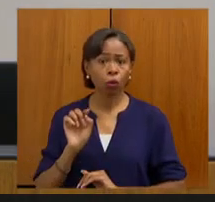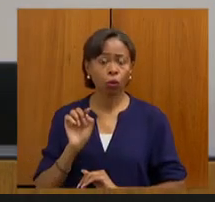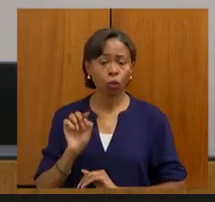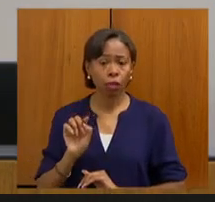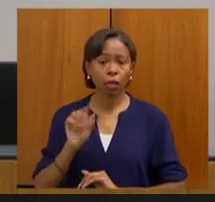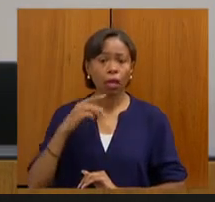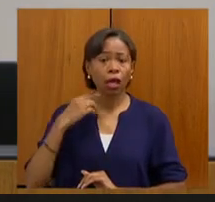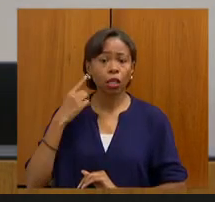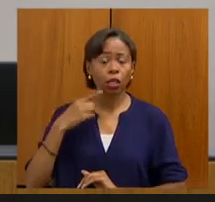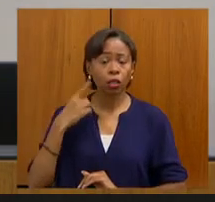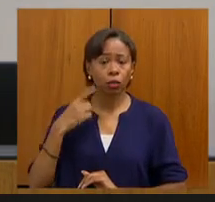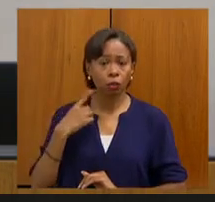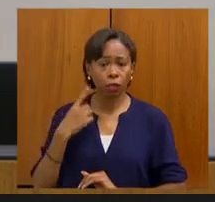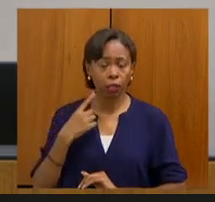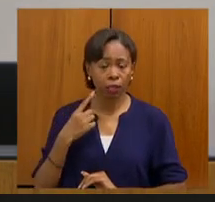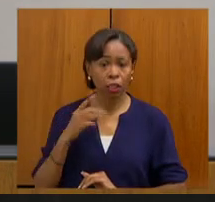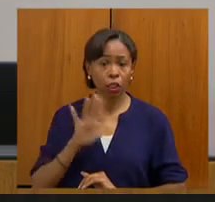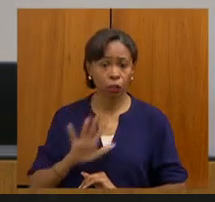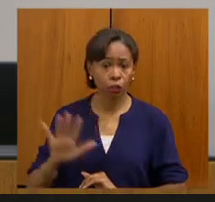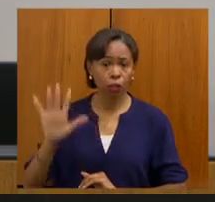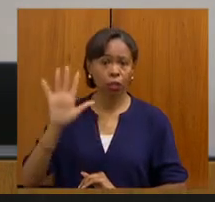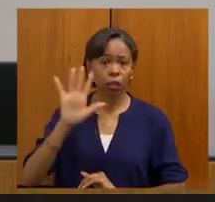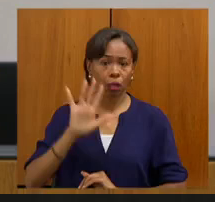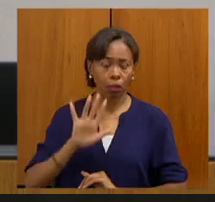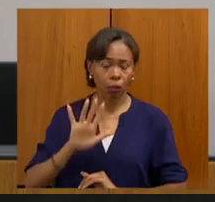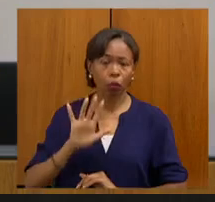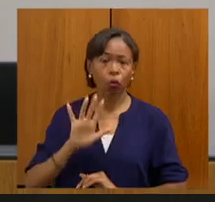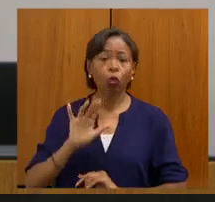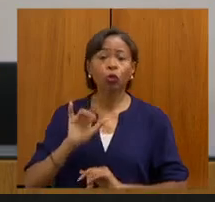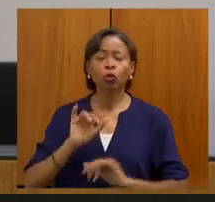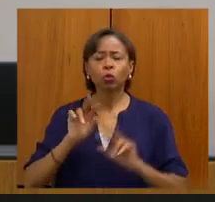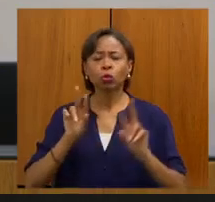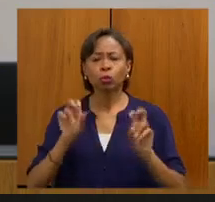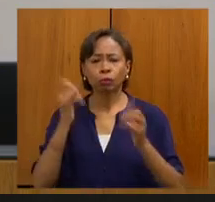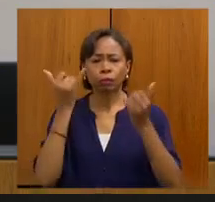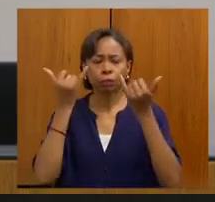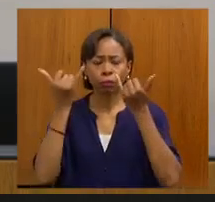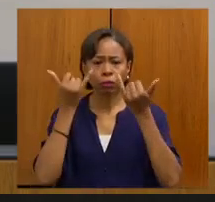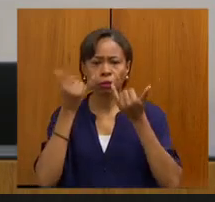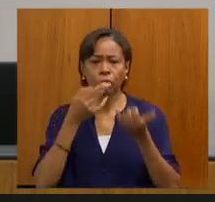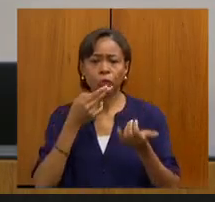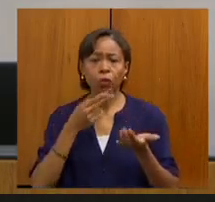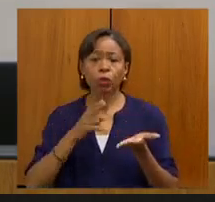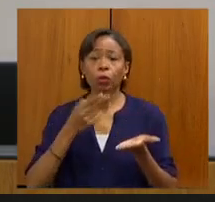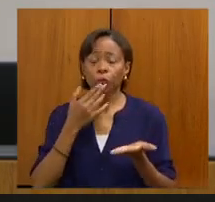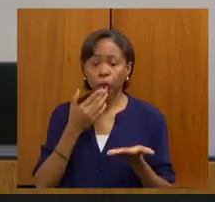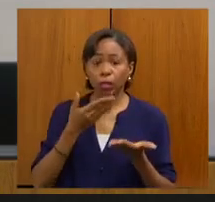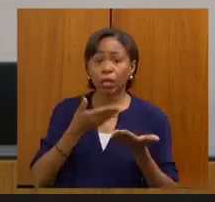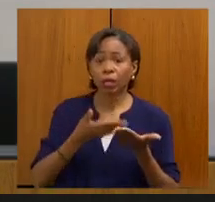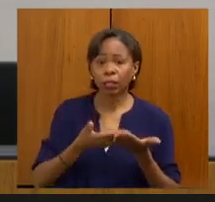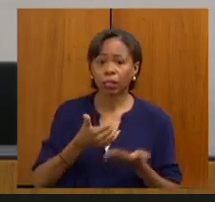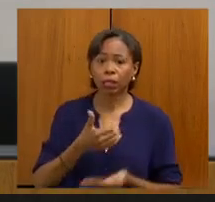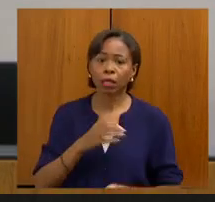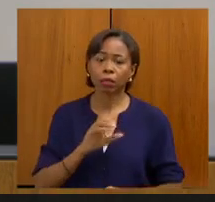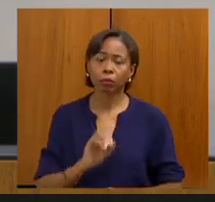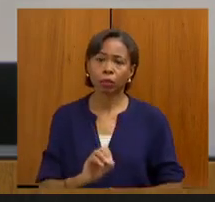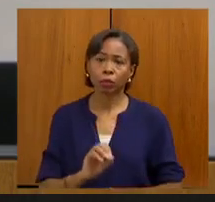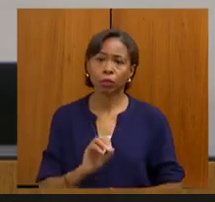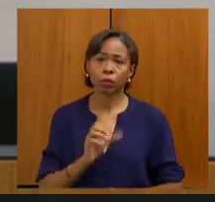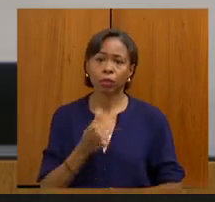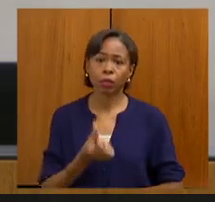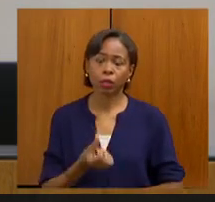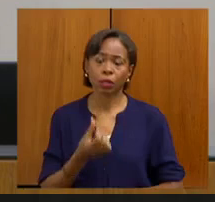da Advocacia-Geral do Estado, prestando informações relativas ao requerimento nº 10.636, 2022.